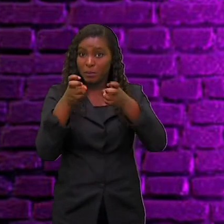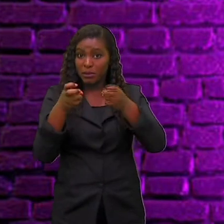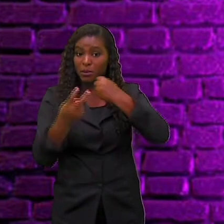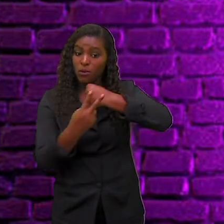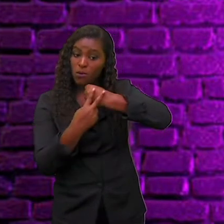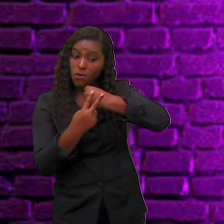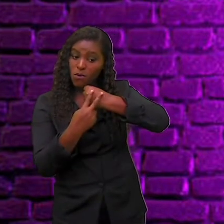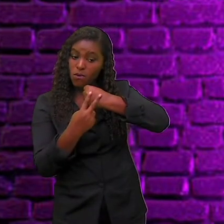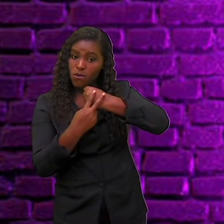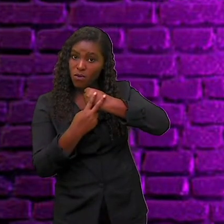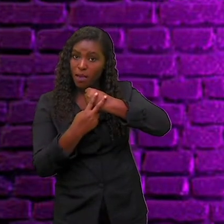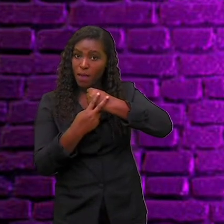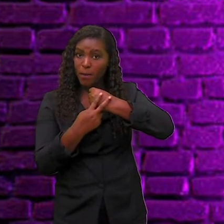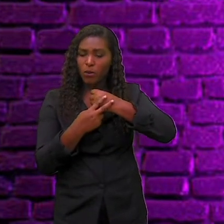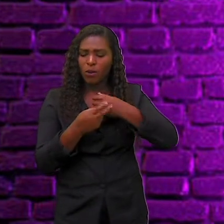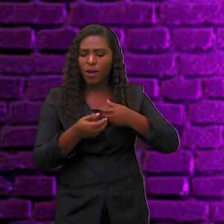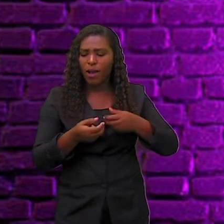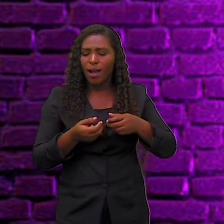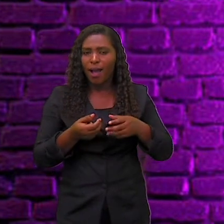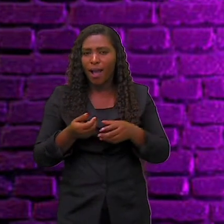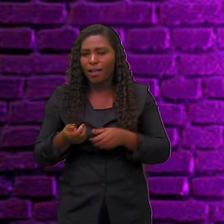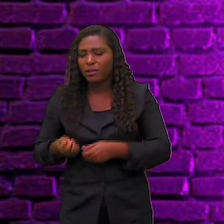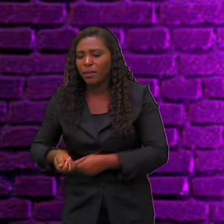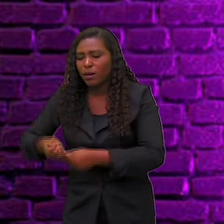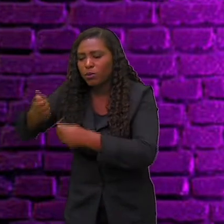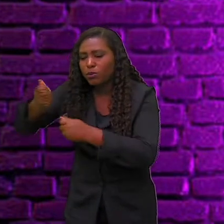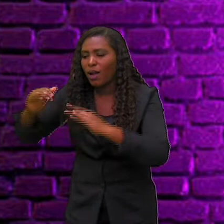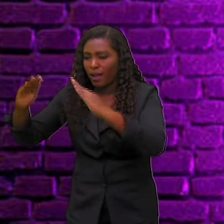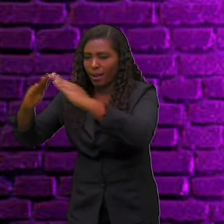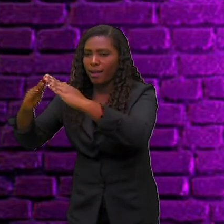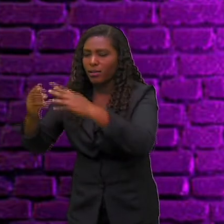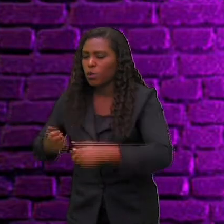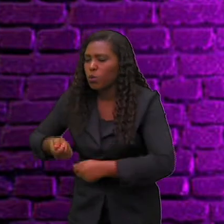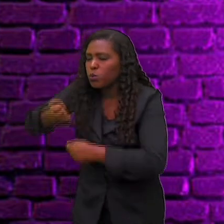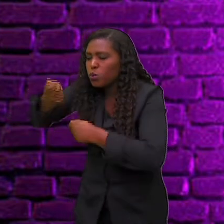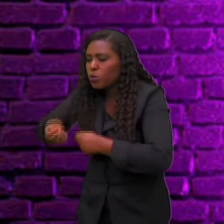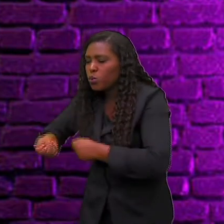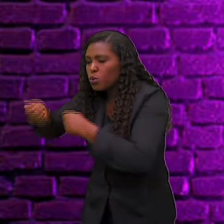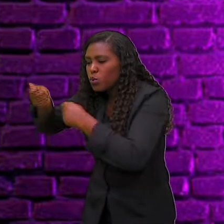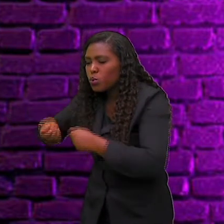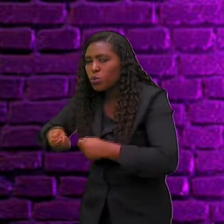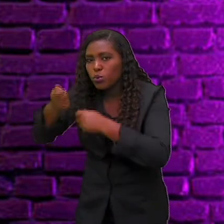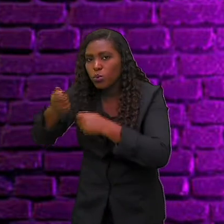passiva, que está aí na voz passiva, também está no particípio.